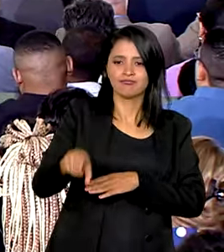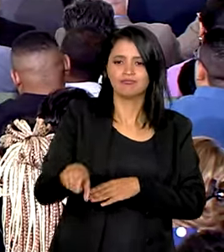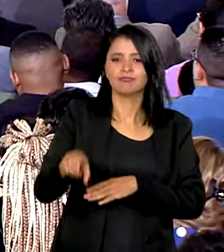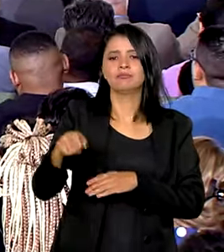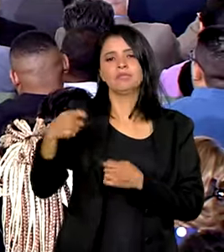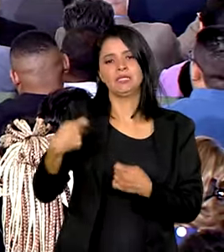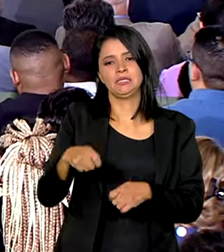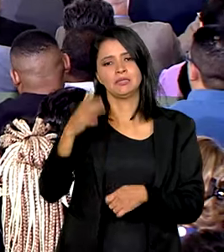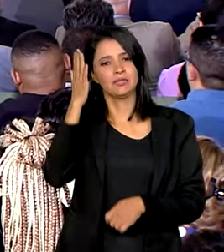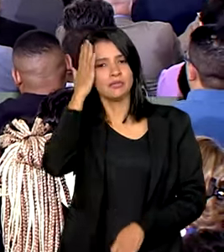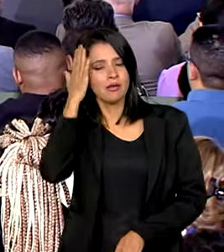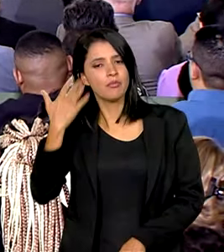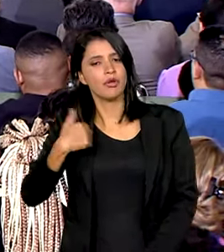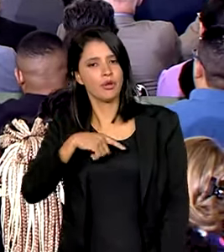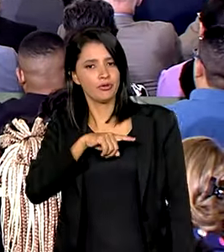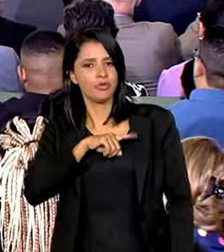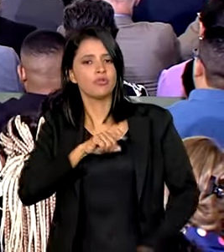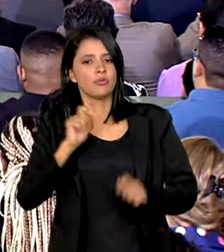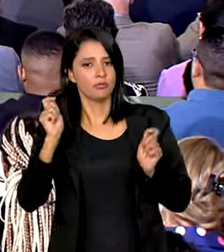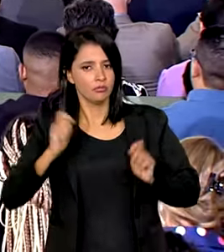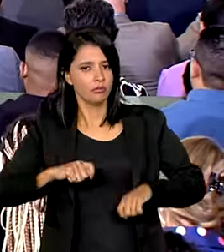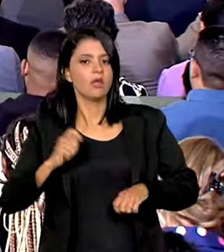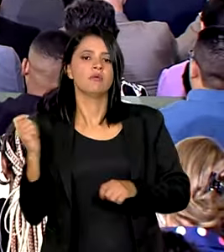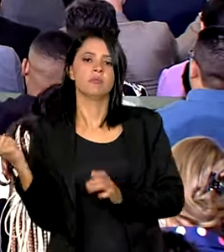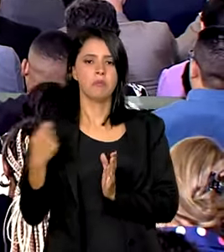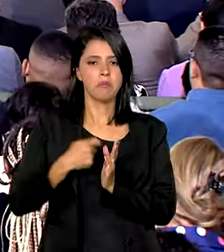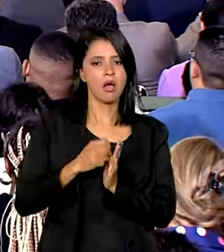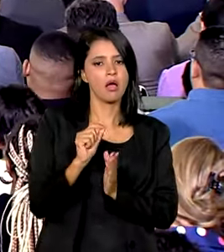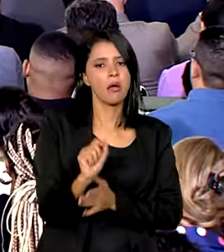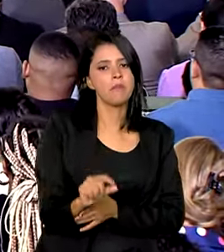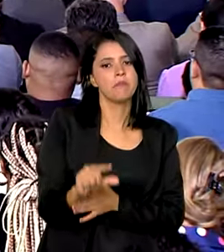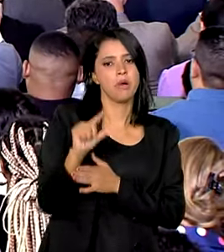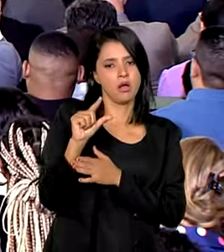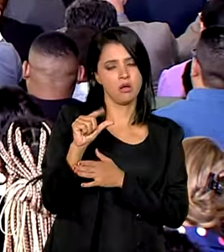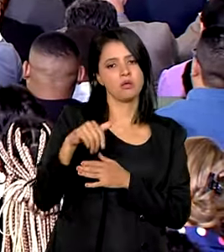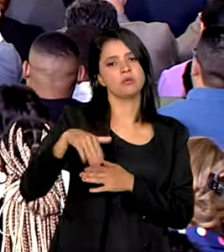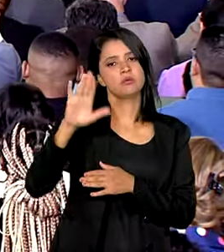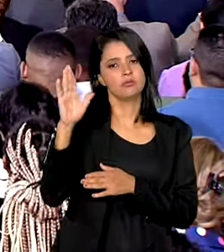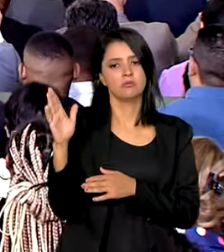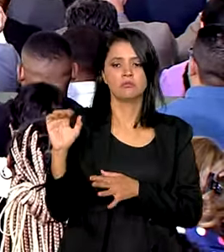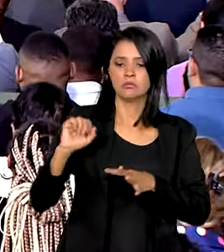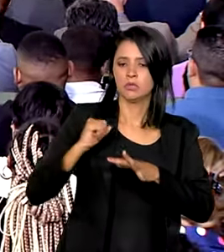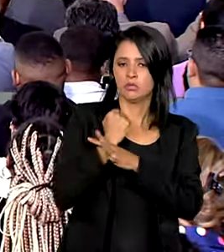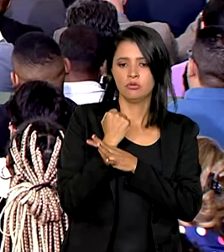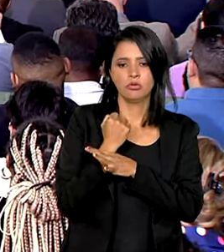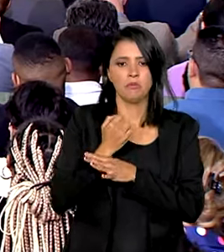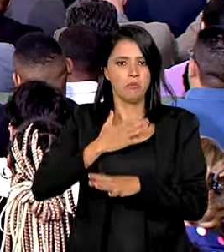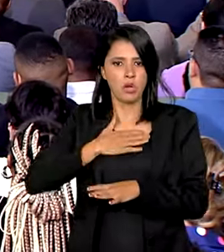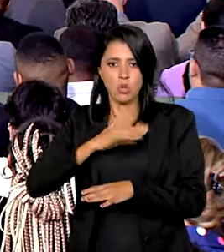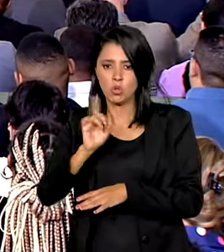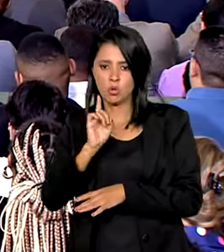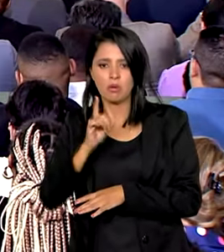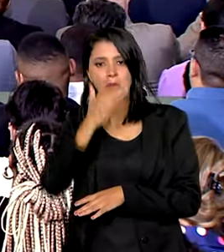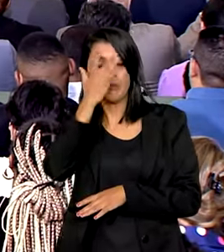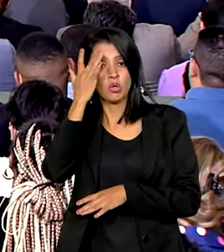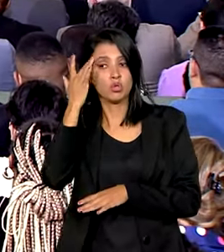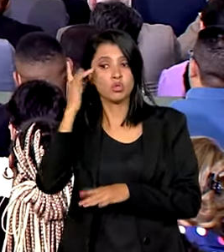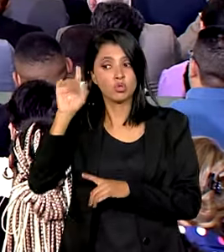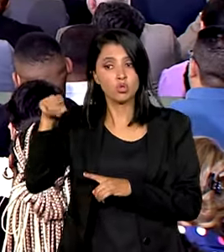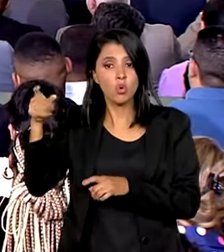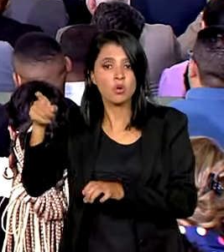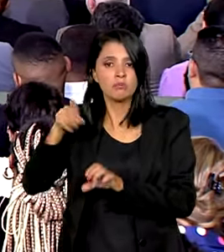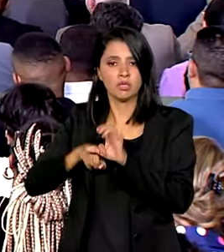preciso que a gente saiba que a gente, quando puder, a gente vai ter que pagar um pouco mais para a gente garantir. Não é para a gente, é para quem fica